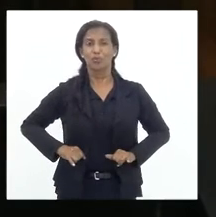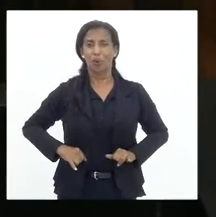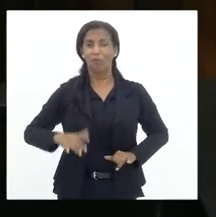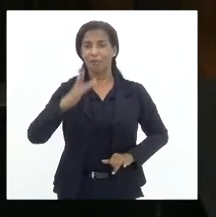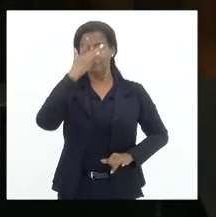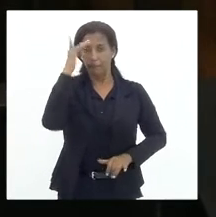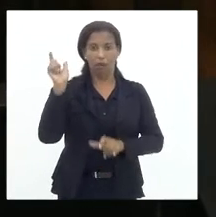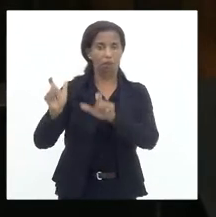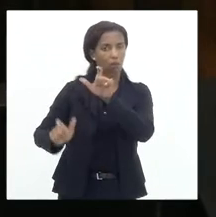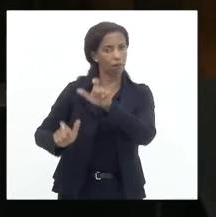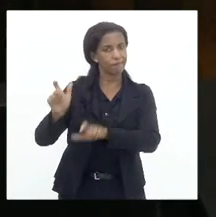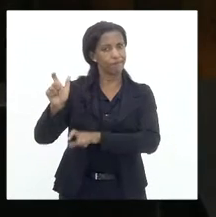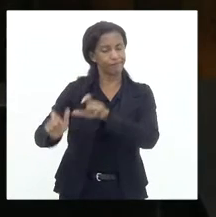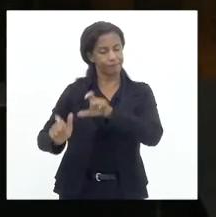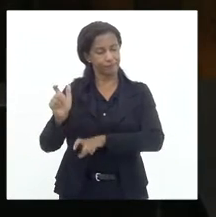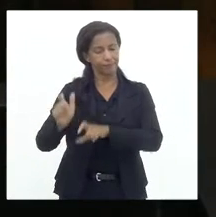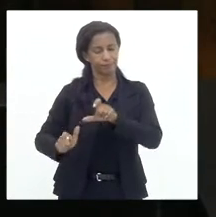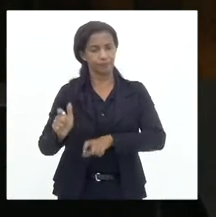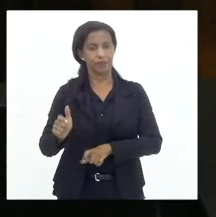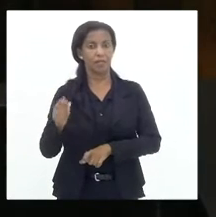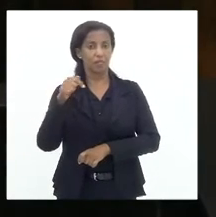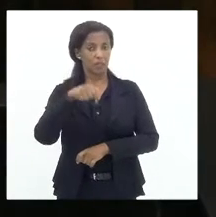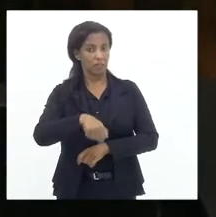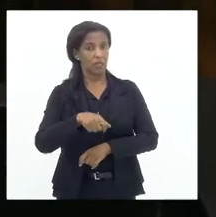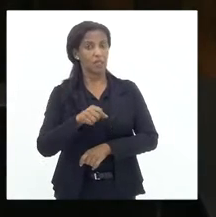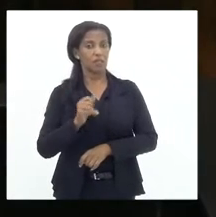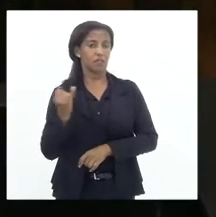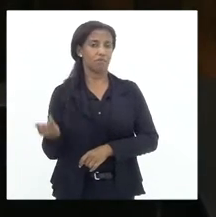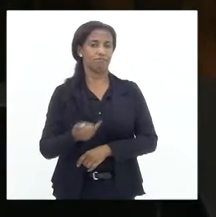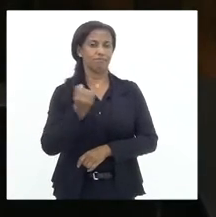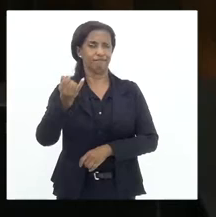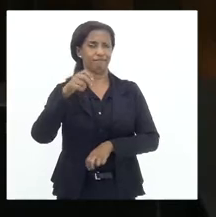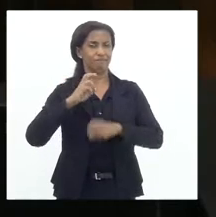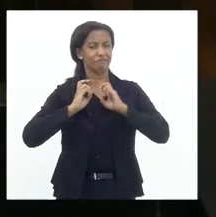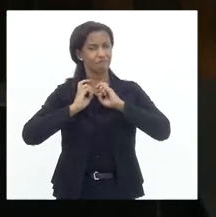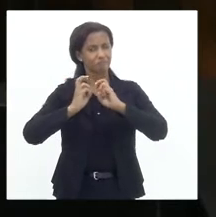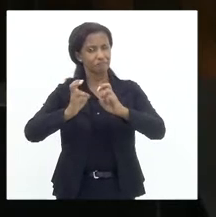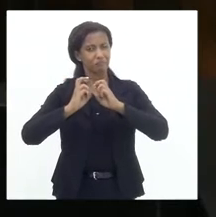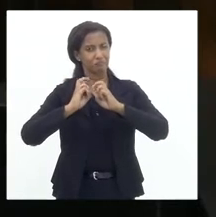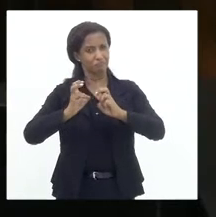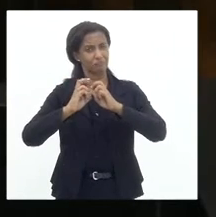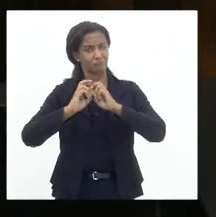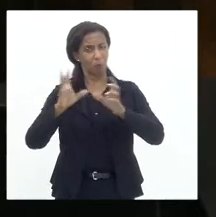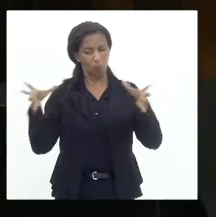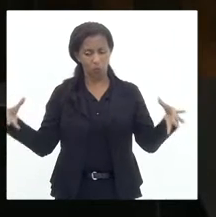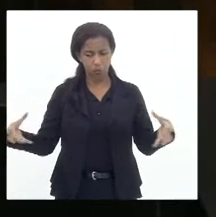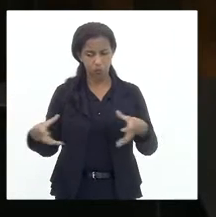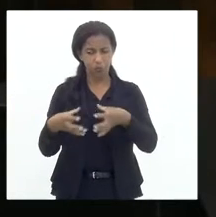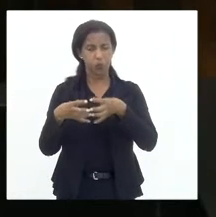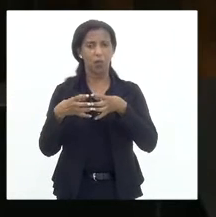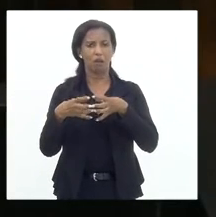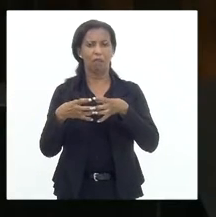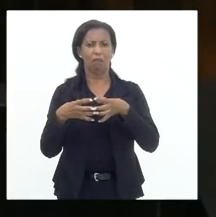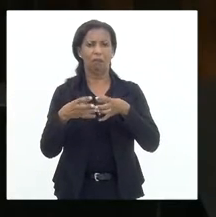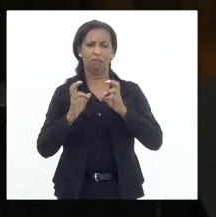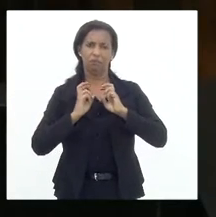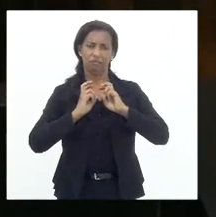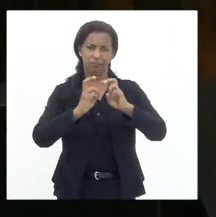população, volto a dizer, deste importante transporte de massa que é o trem.